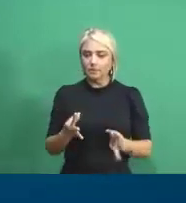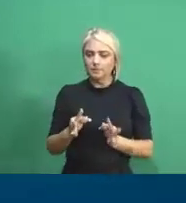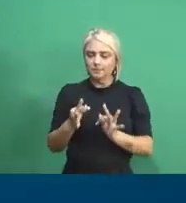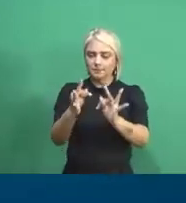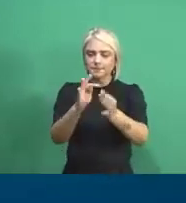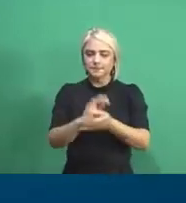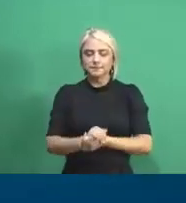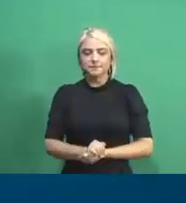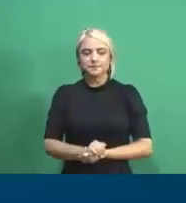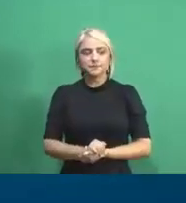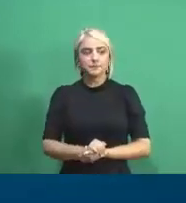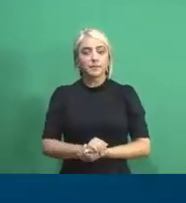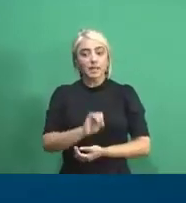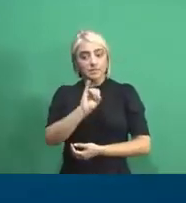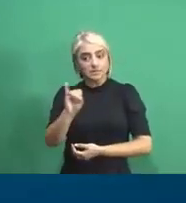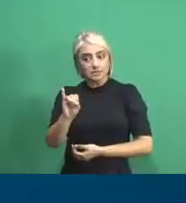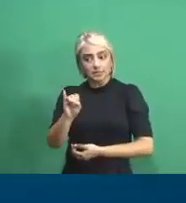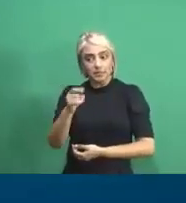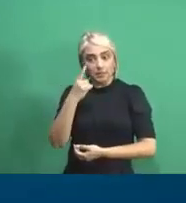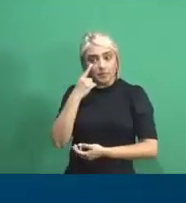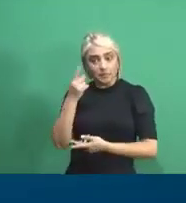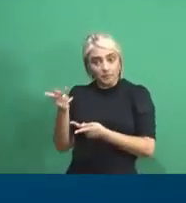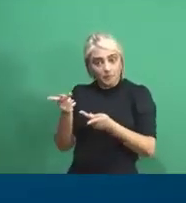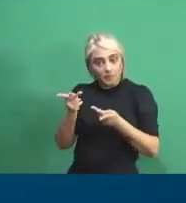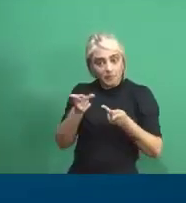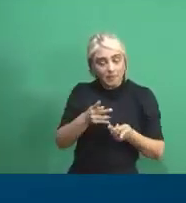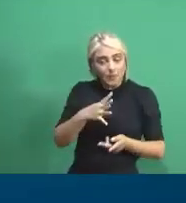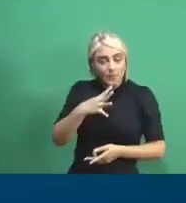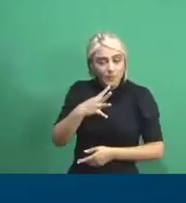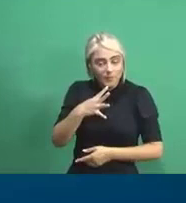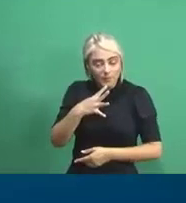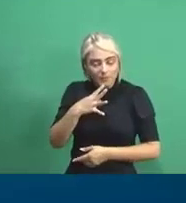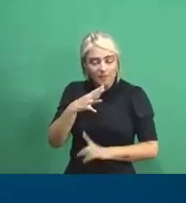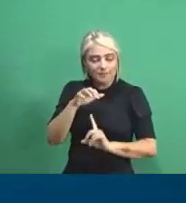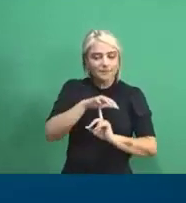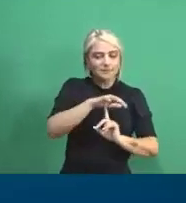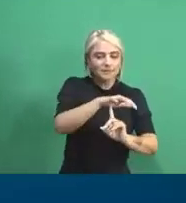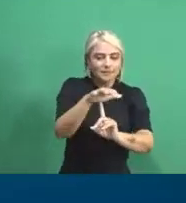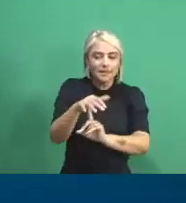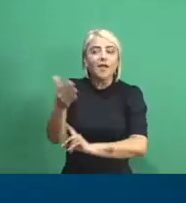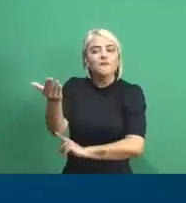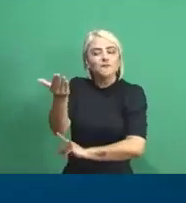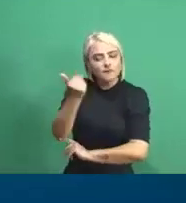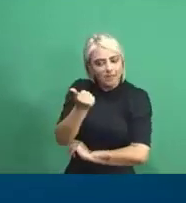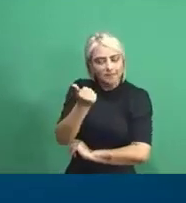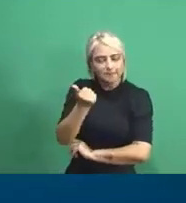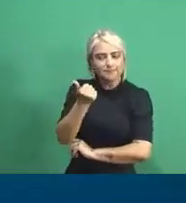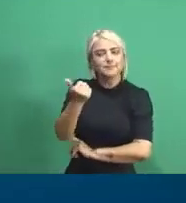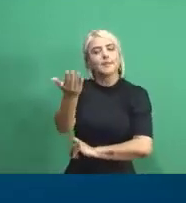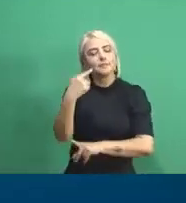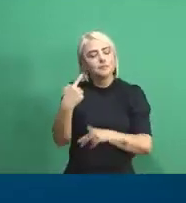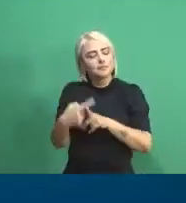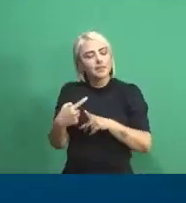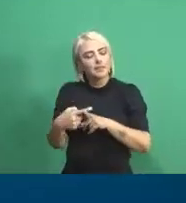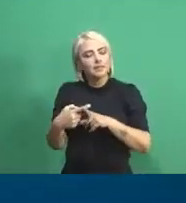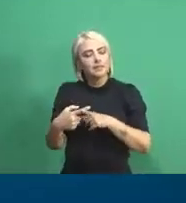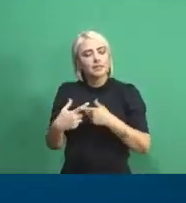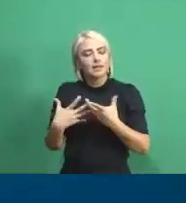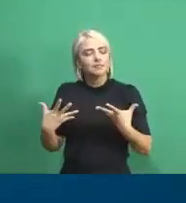Tecnologia. Se você não veio ainda conhecer a feira, venha! Venha porque está